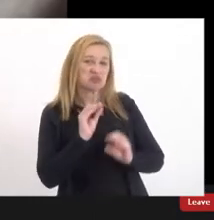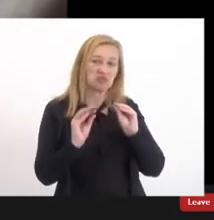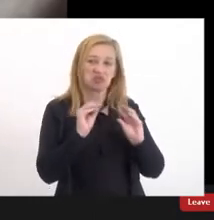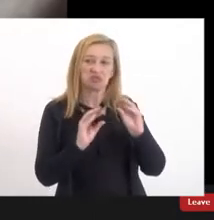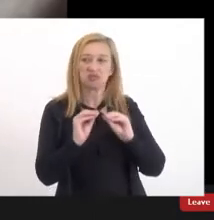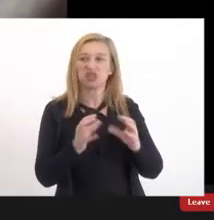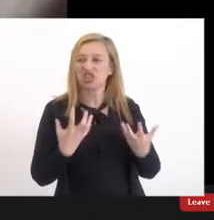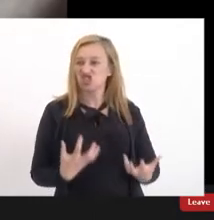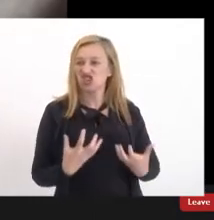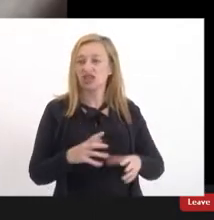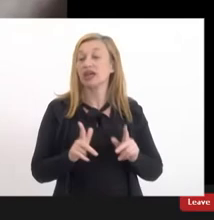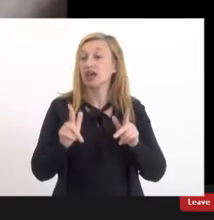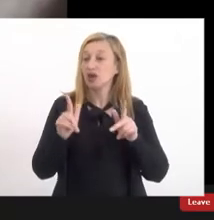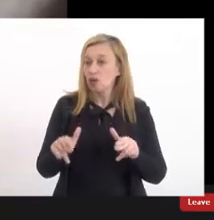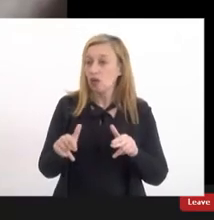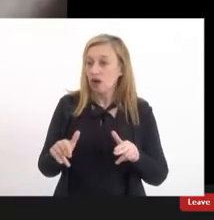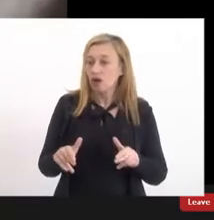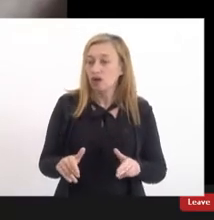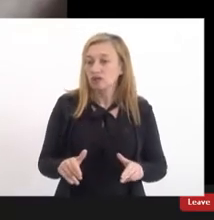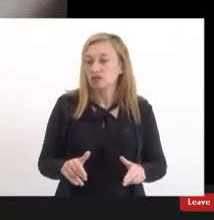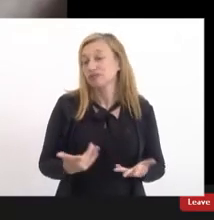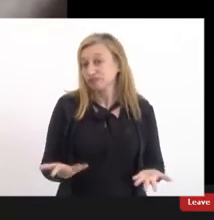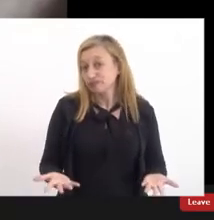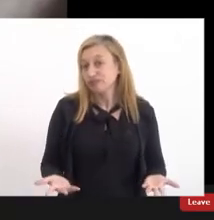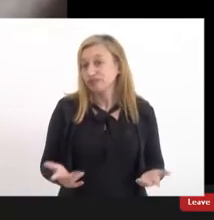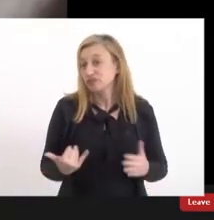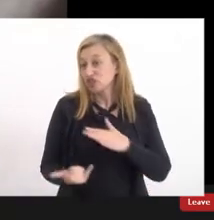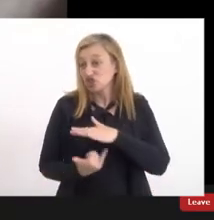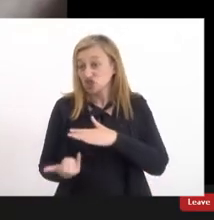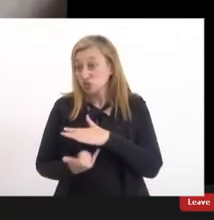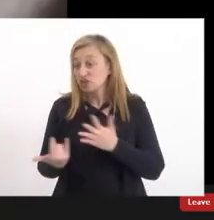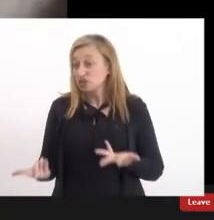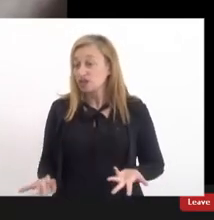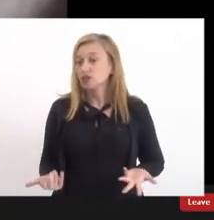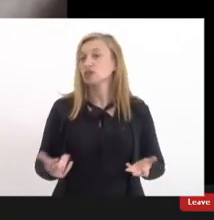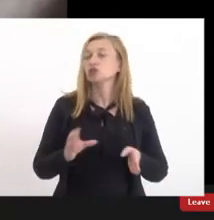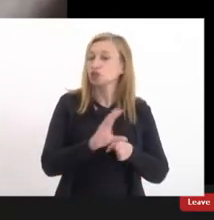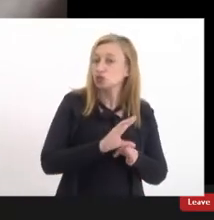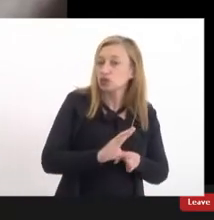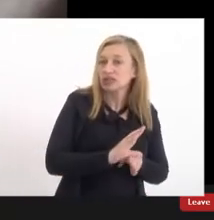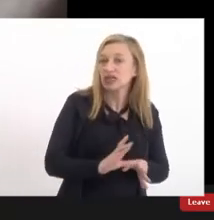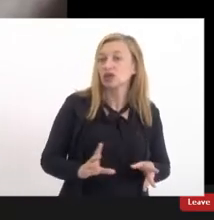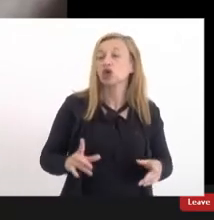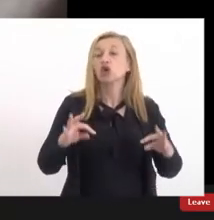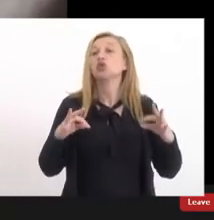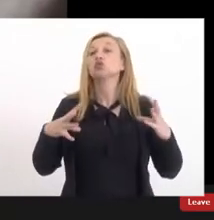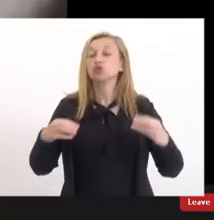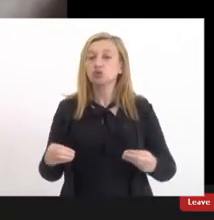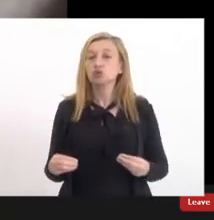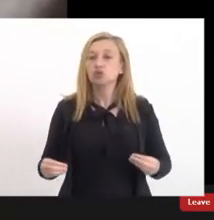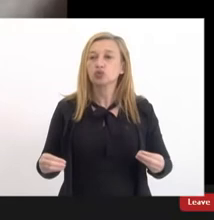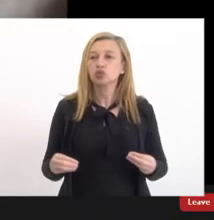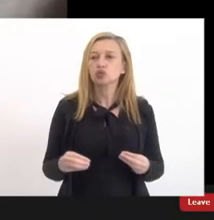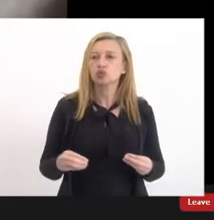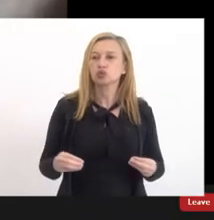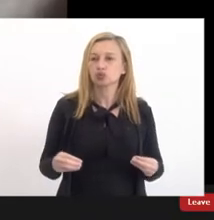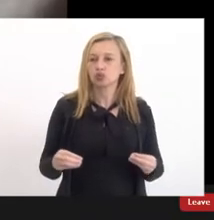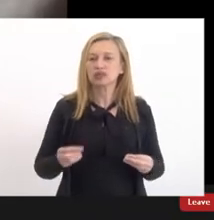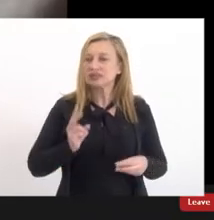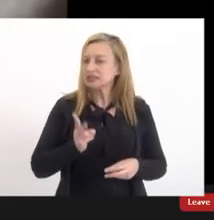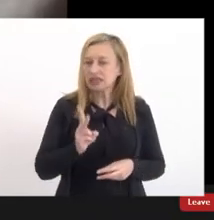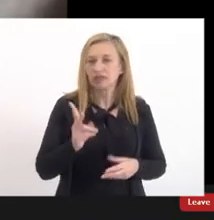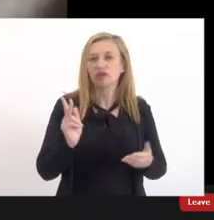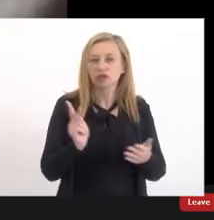é a mesma coisa nas instituições é a mesma coisa nos conselhos isso tudo a gente é perpassado o tempo